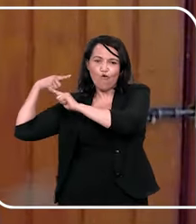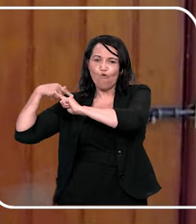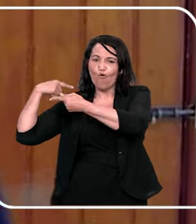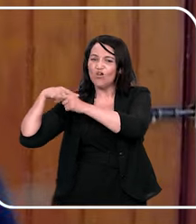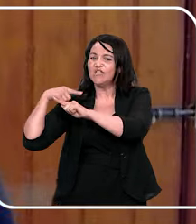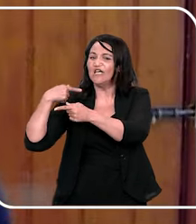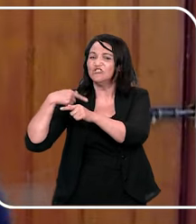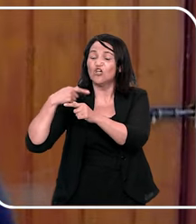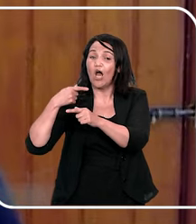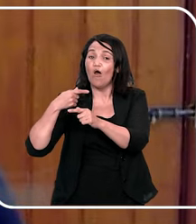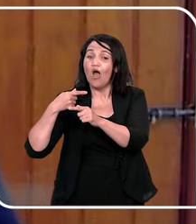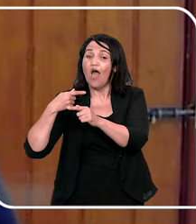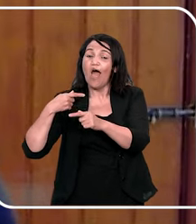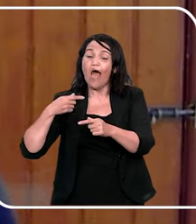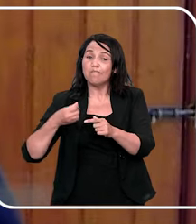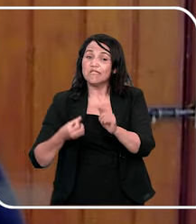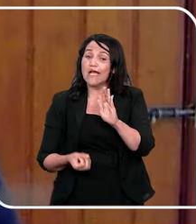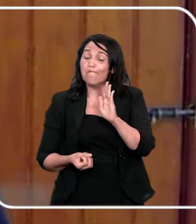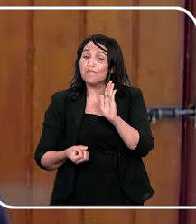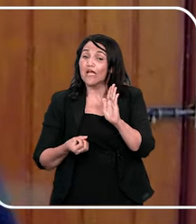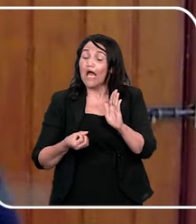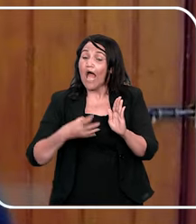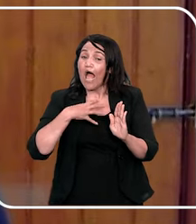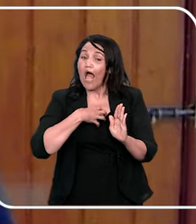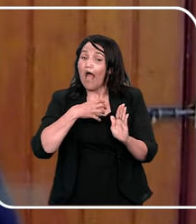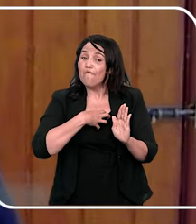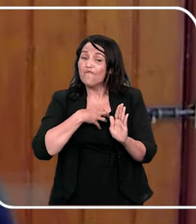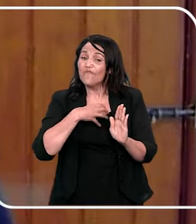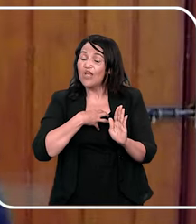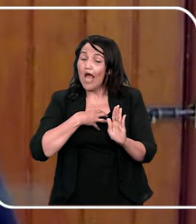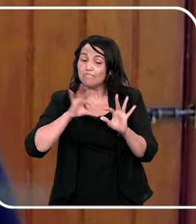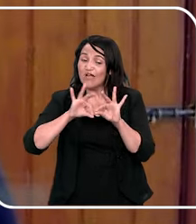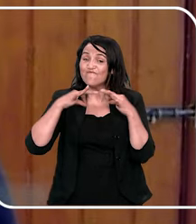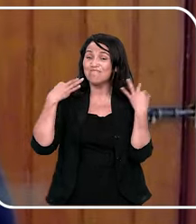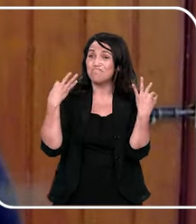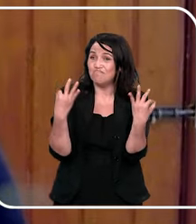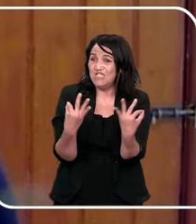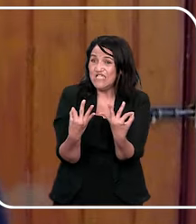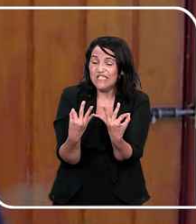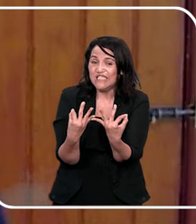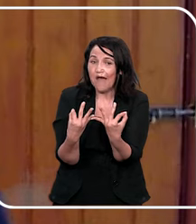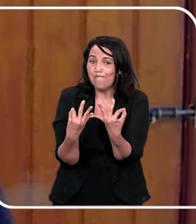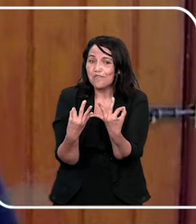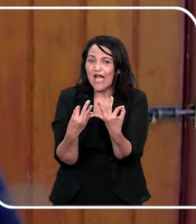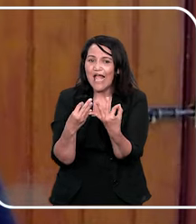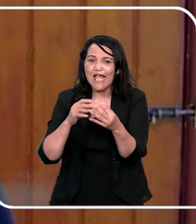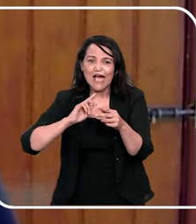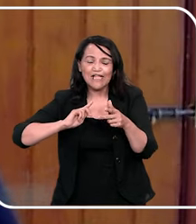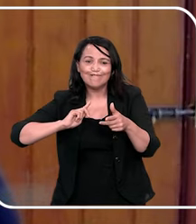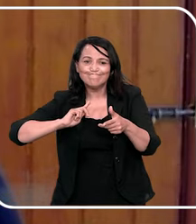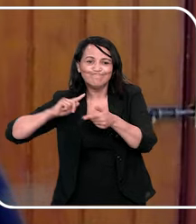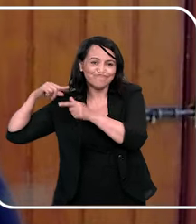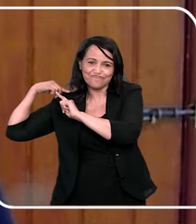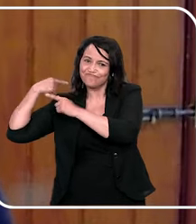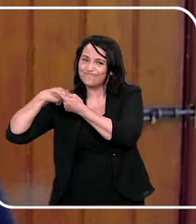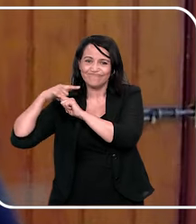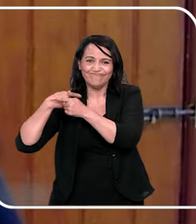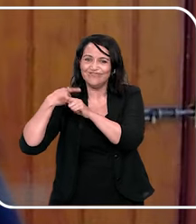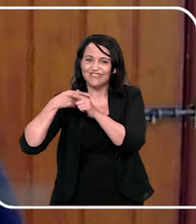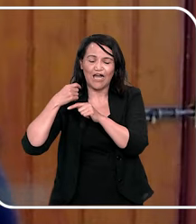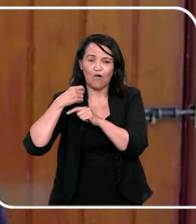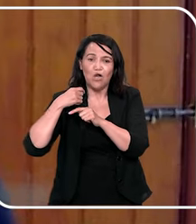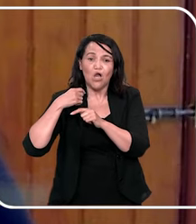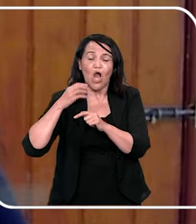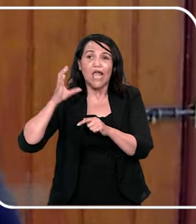tradicional. Eu sou uma pessoa que foi criada assim, criei meus filhos de uma forma sem conhecimento científico, né? Muita